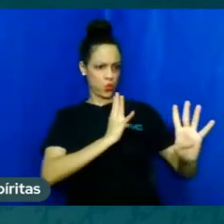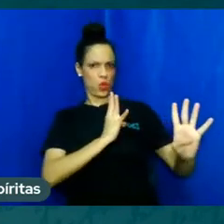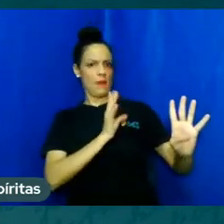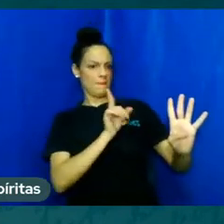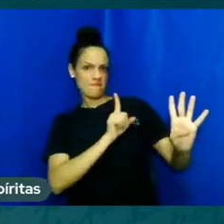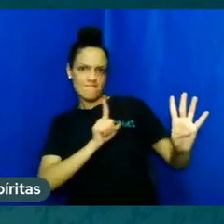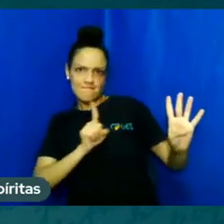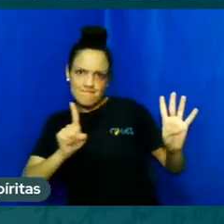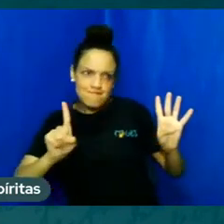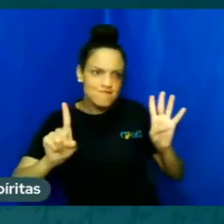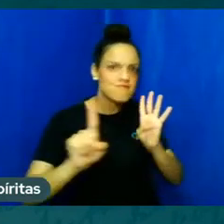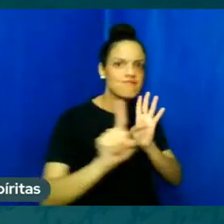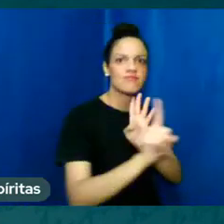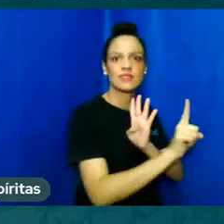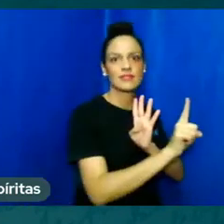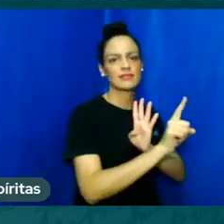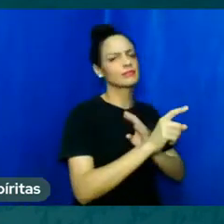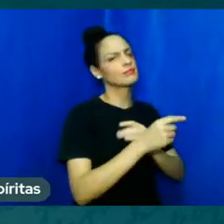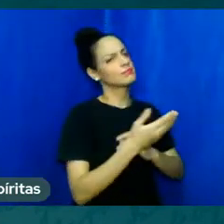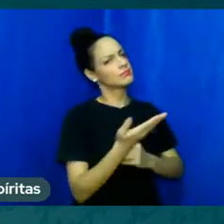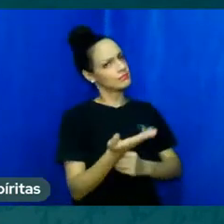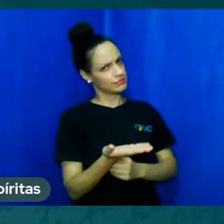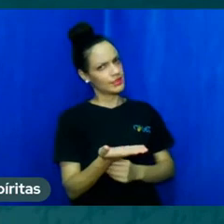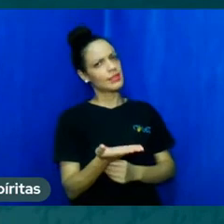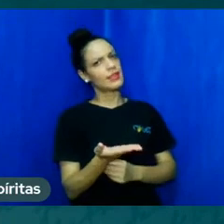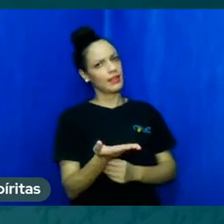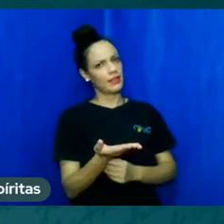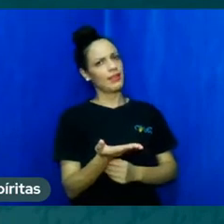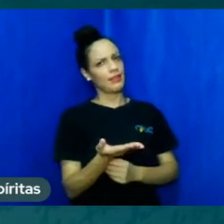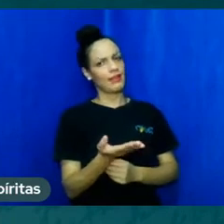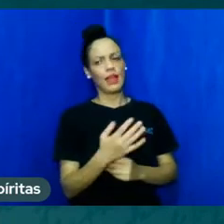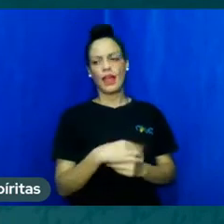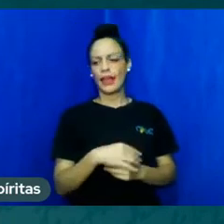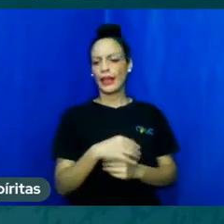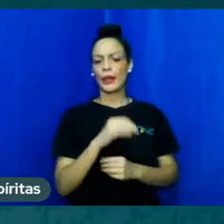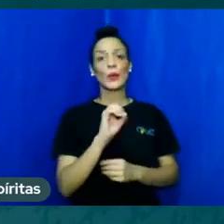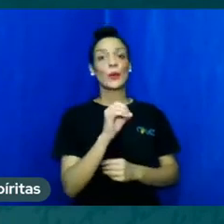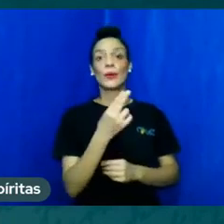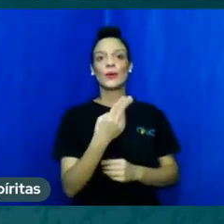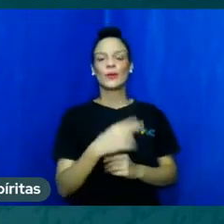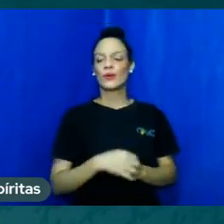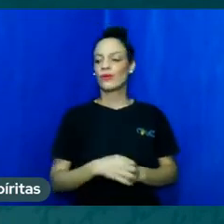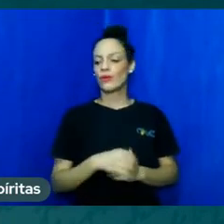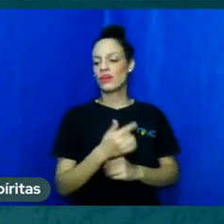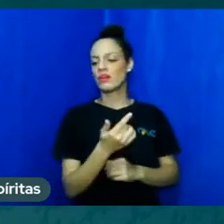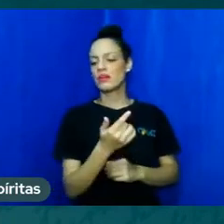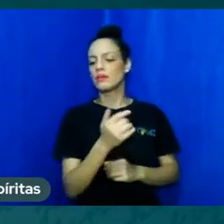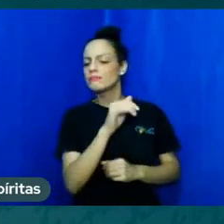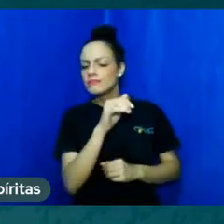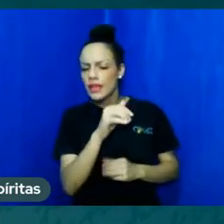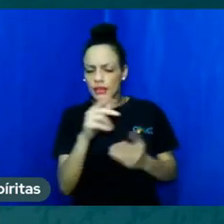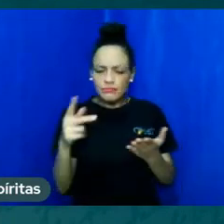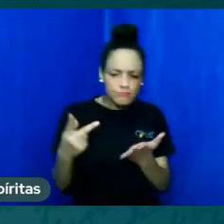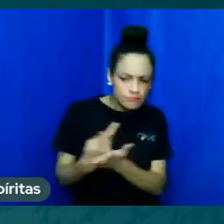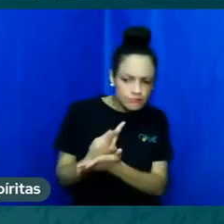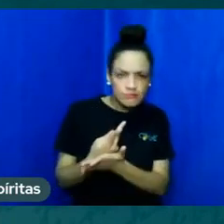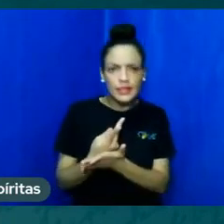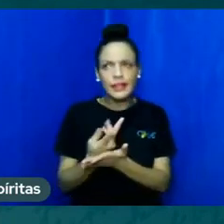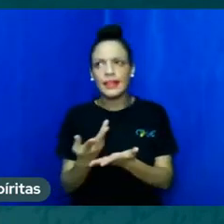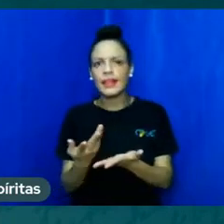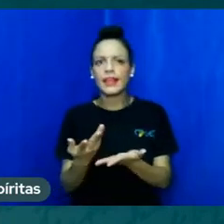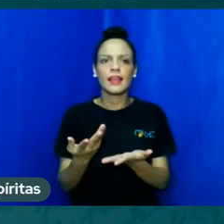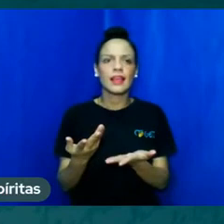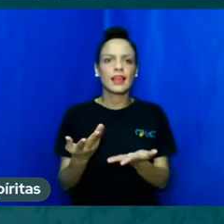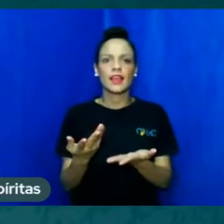Quando a gente tiver uma oportunidade, a gente vai lá e... Enfim, né?